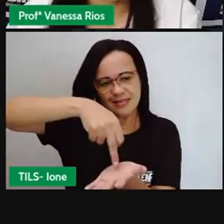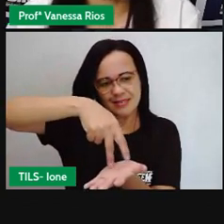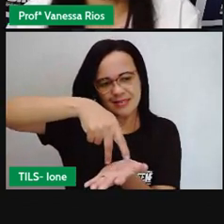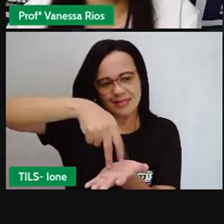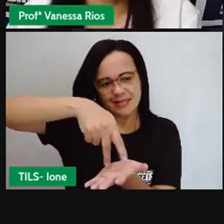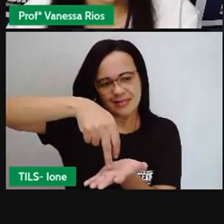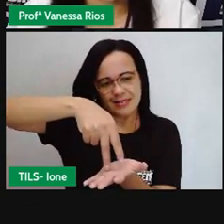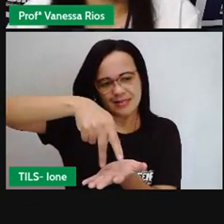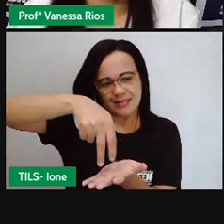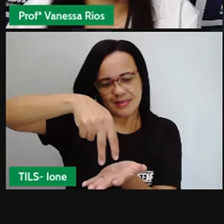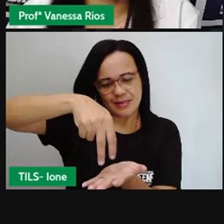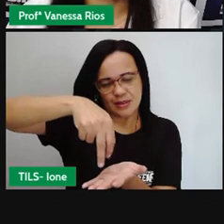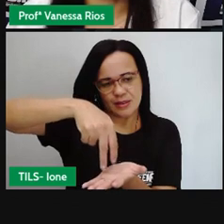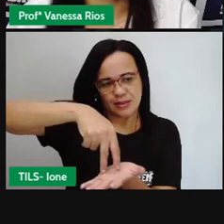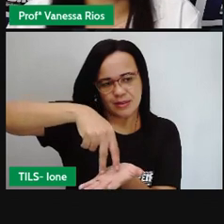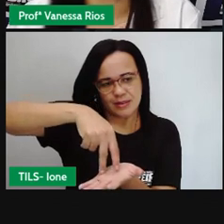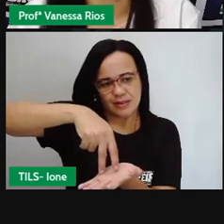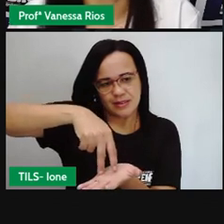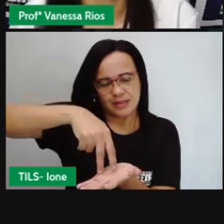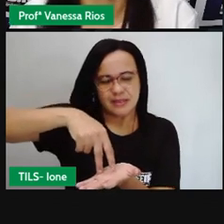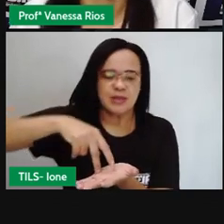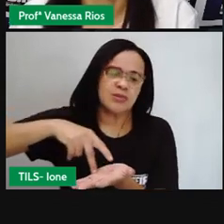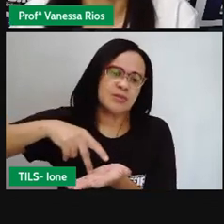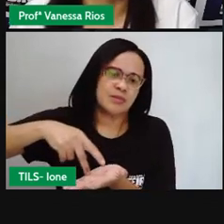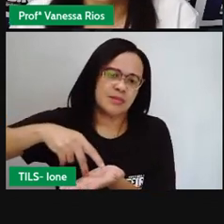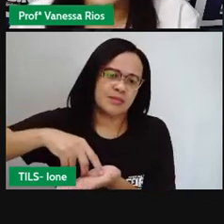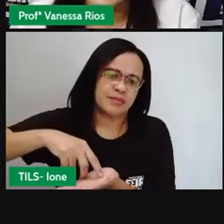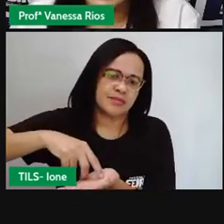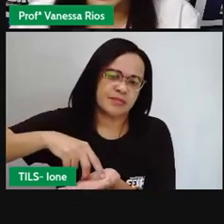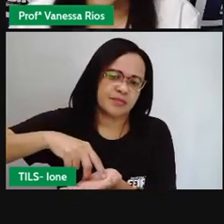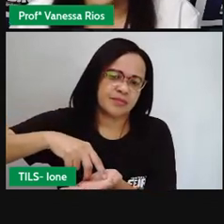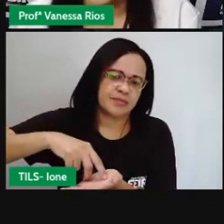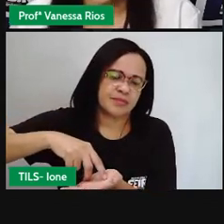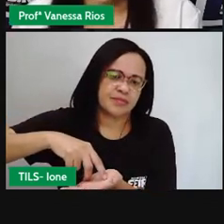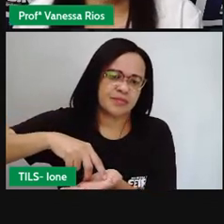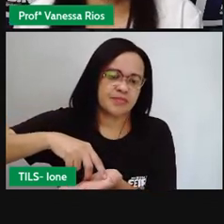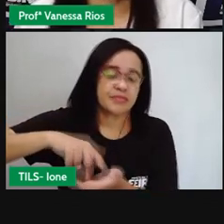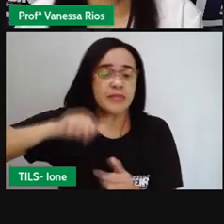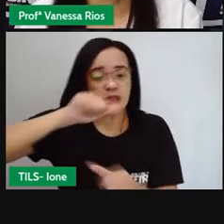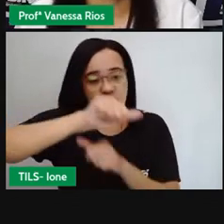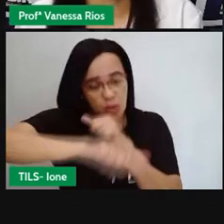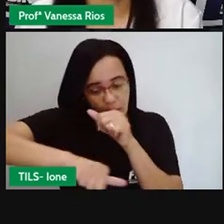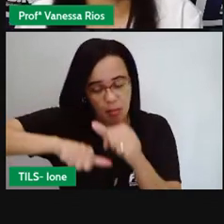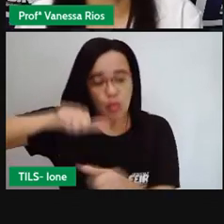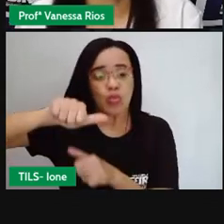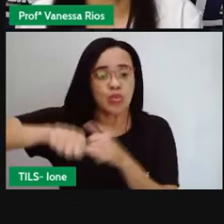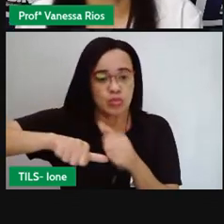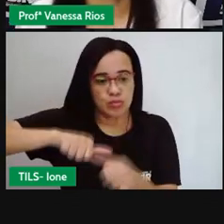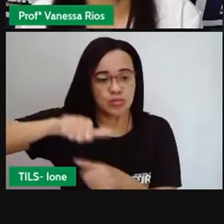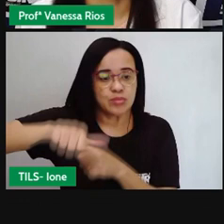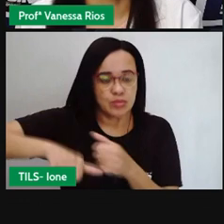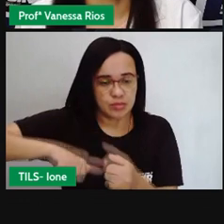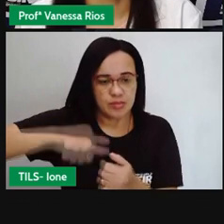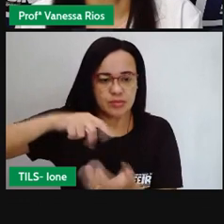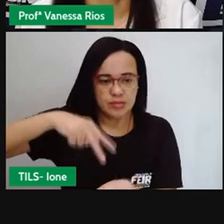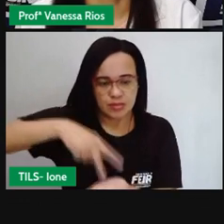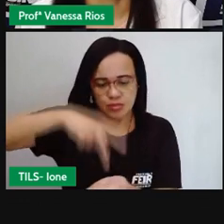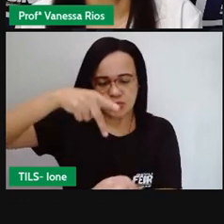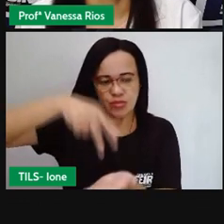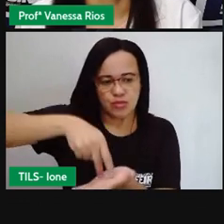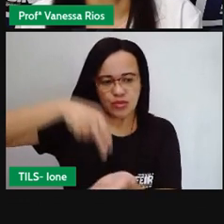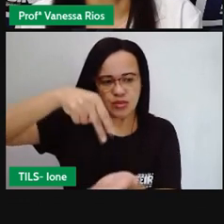Não. Se ele virou um quarto de volta ele já se encontra em uma outra posição. Então dando três passos para a frente